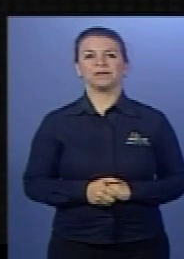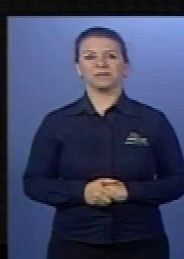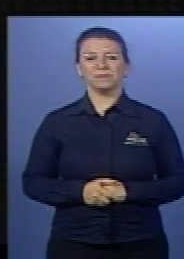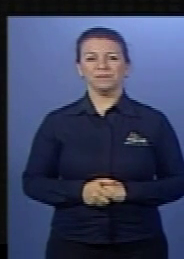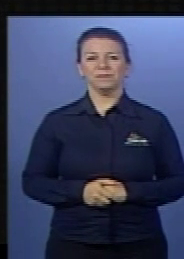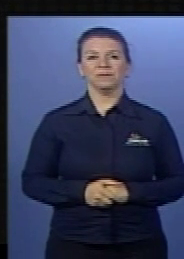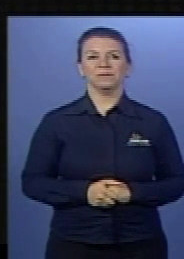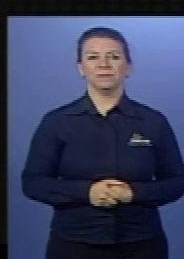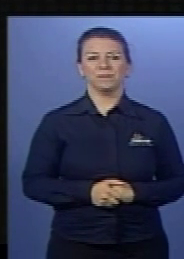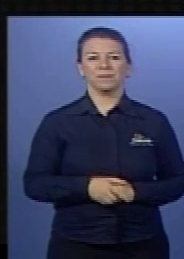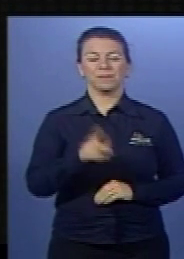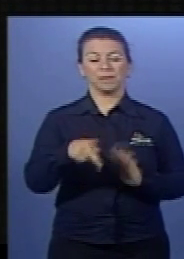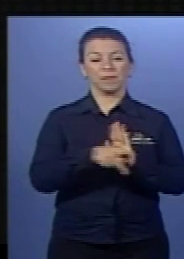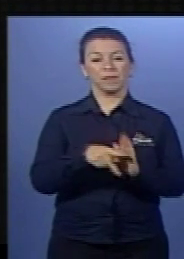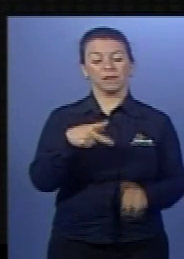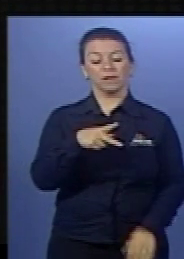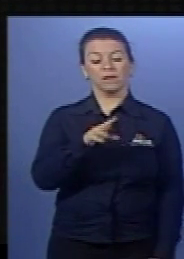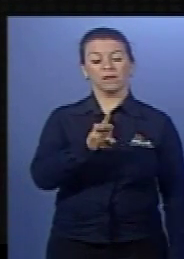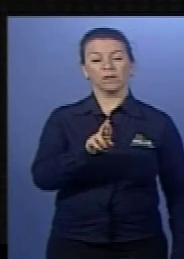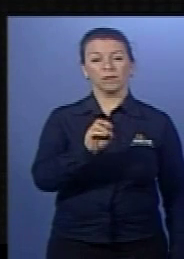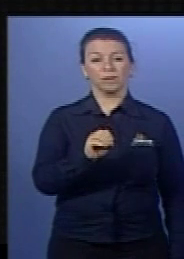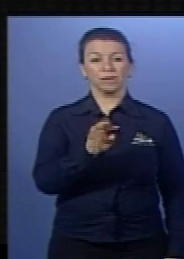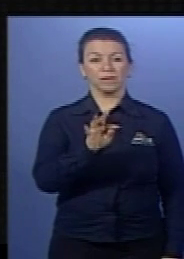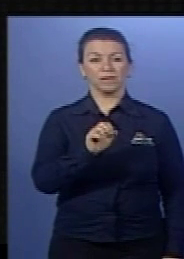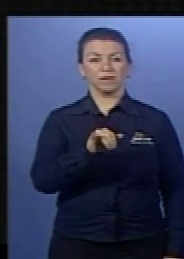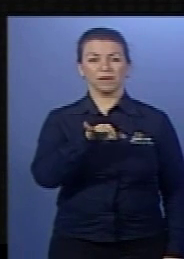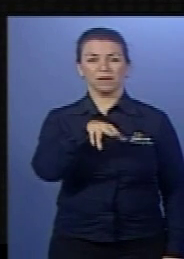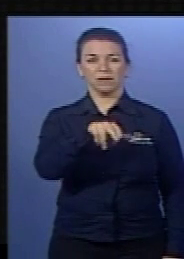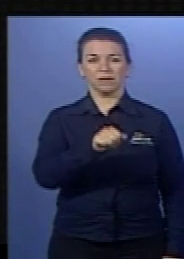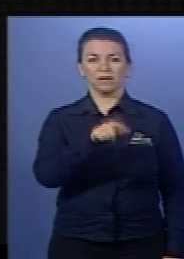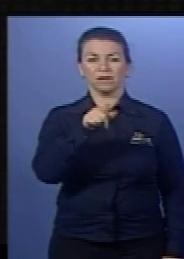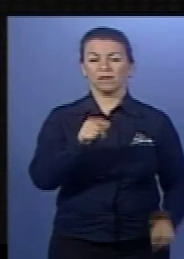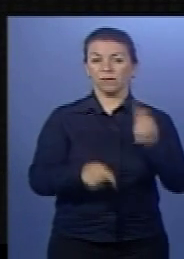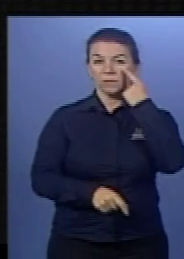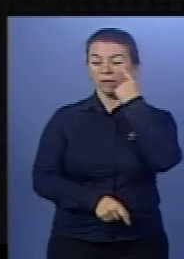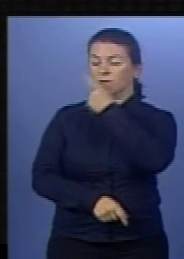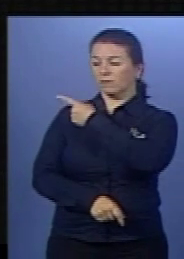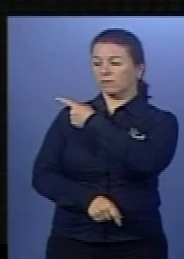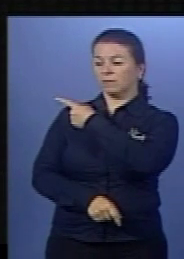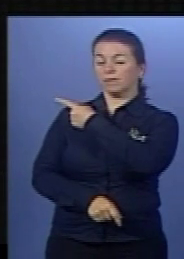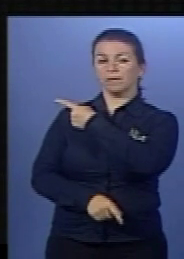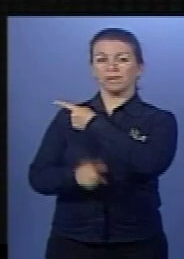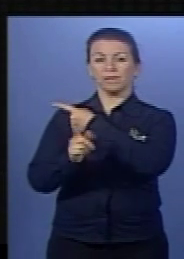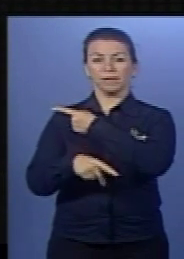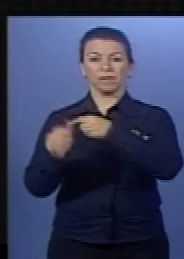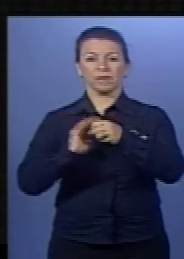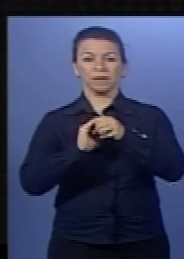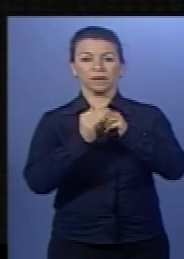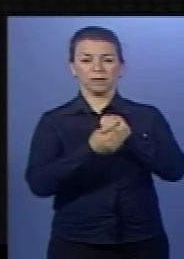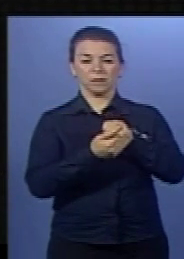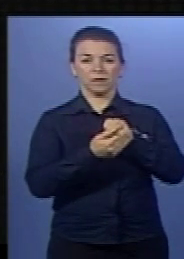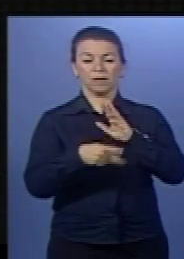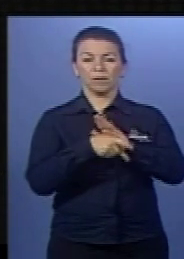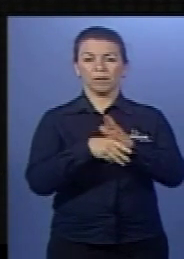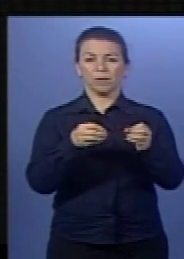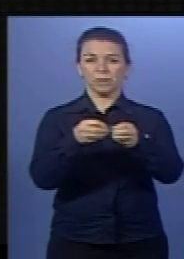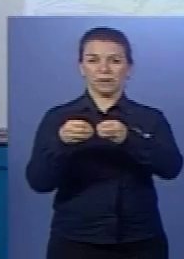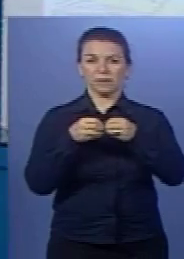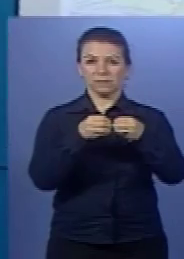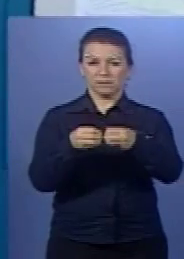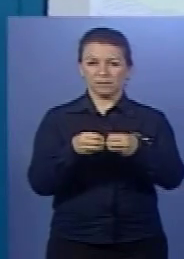Muito bem. Que é de proteínas. Observe que aqui você está vendo a membrana celular. Importante isso. Acompanhe comigo aqui.